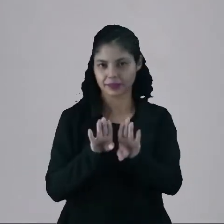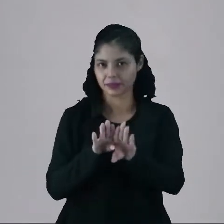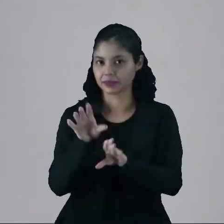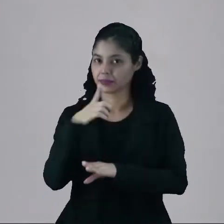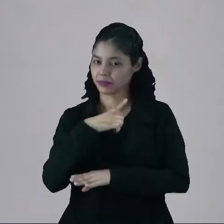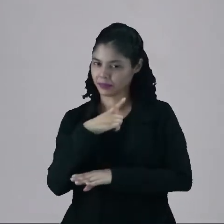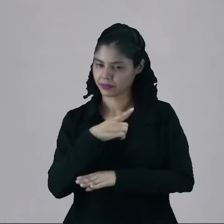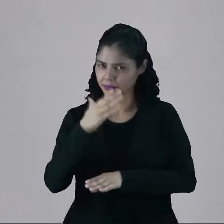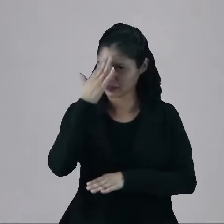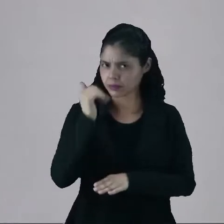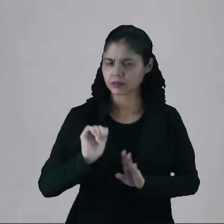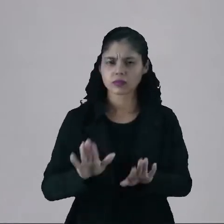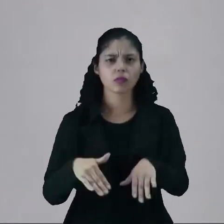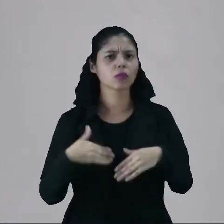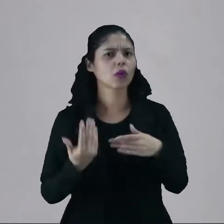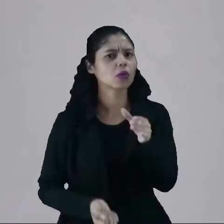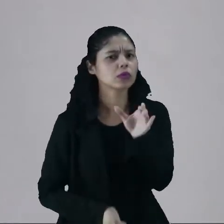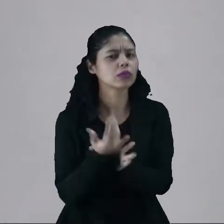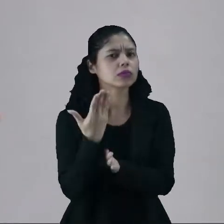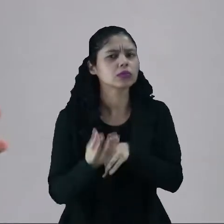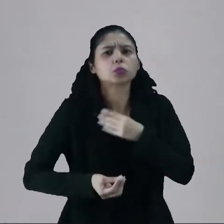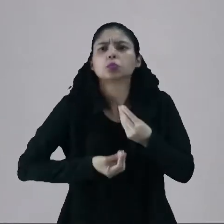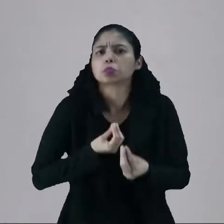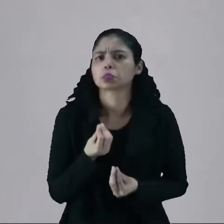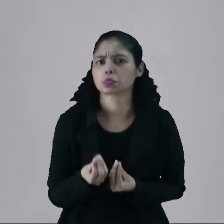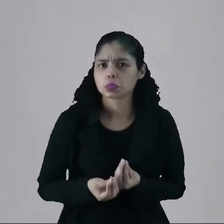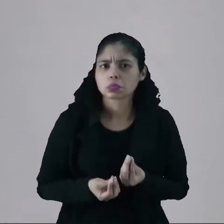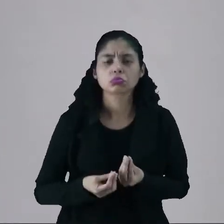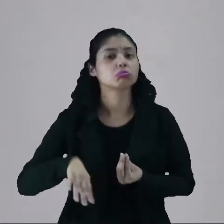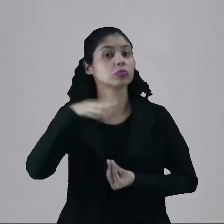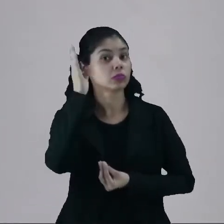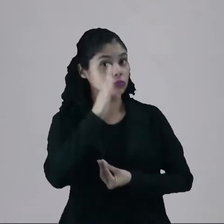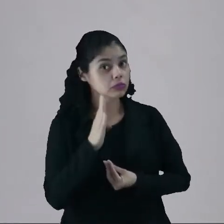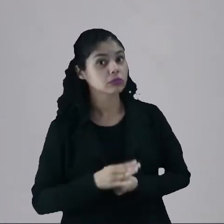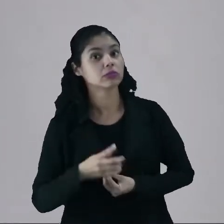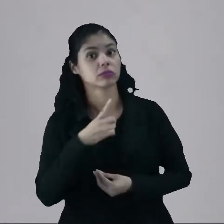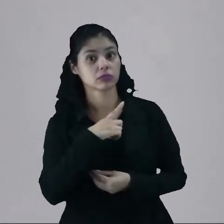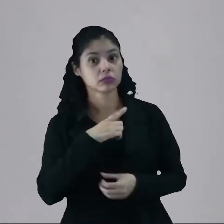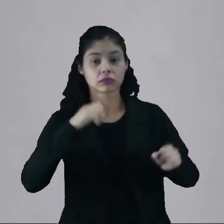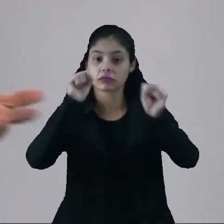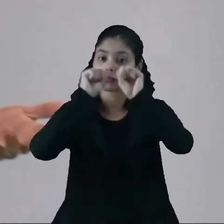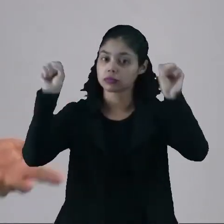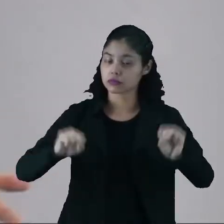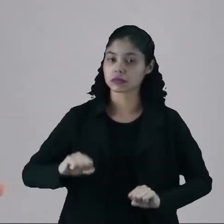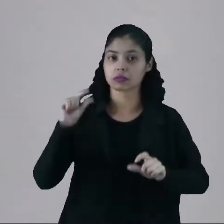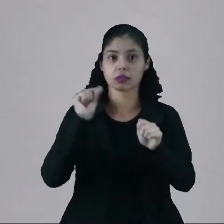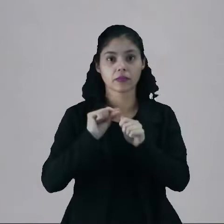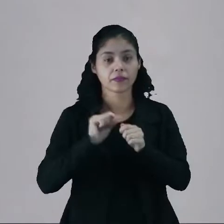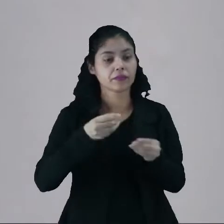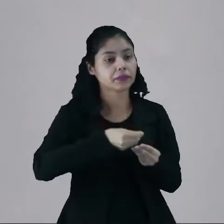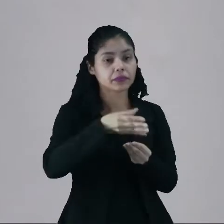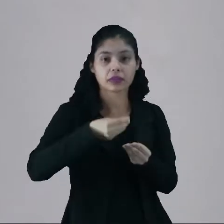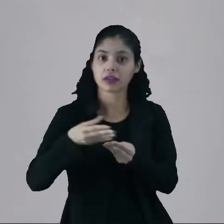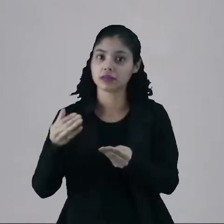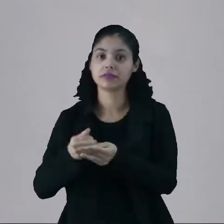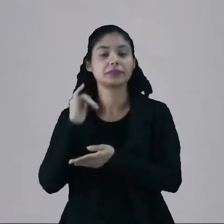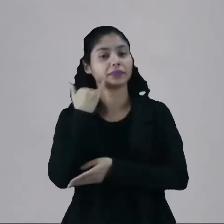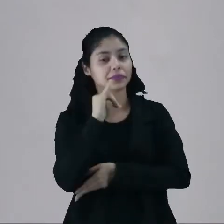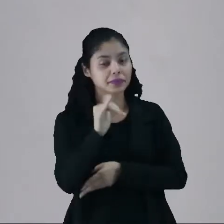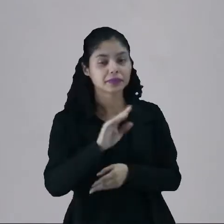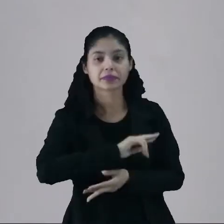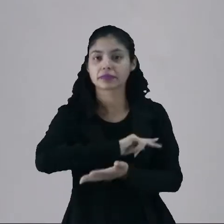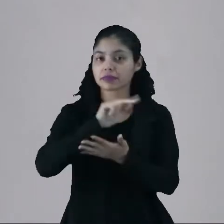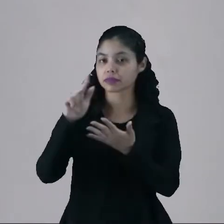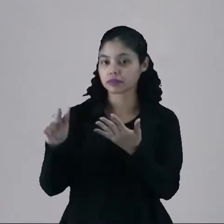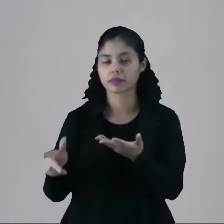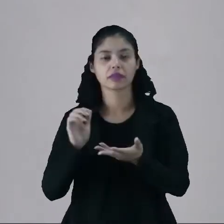temos que saber qual a origem disso. No caso brasileiro, que temos um sistema que faz a distribuição de energia, ele